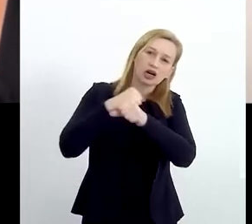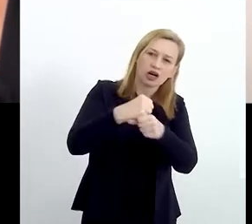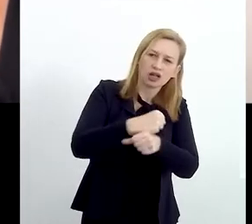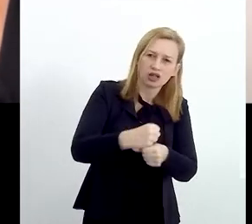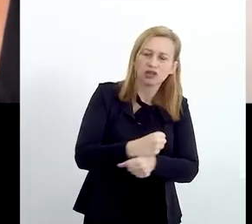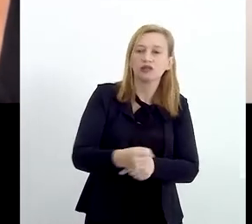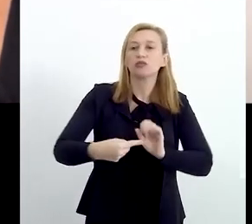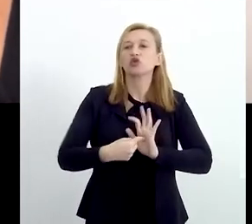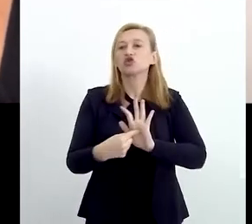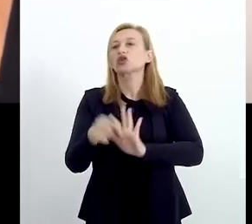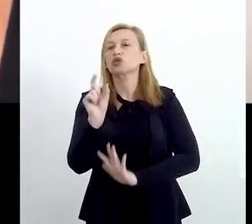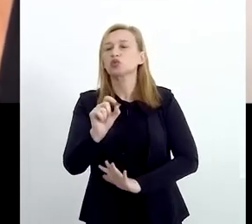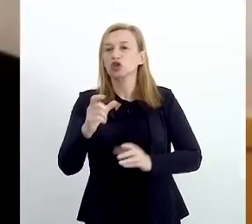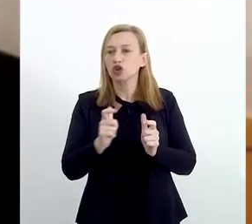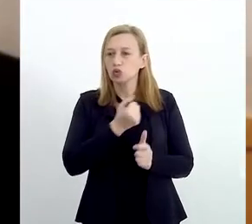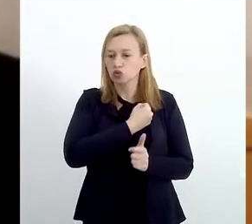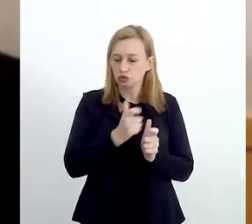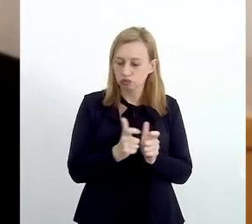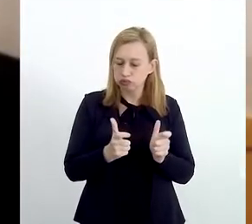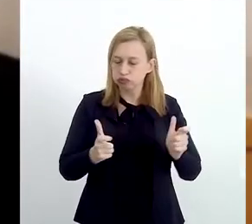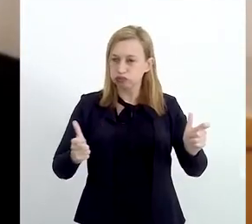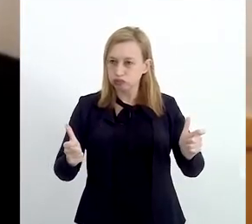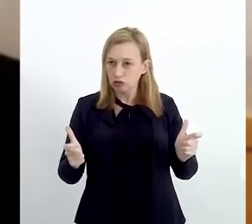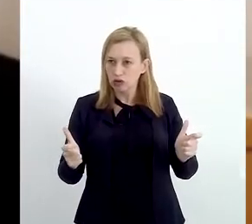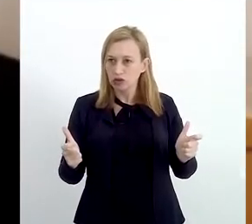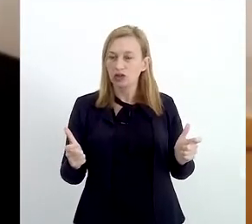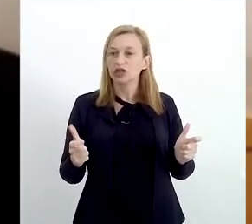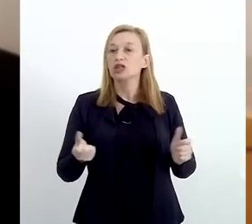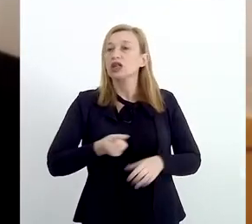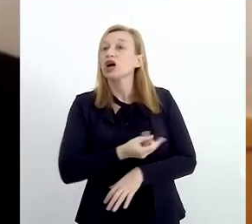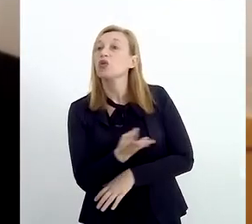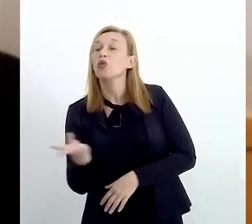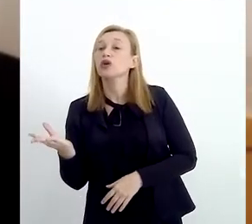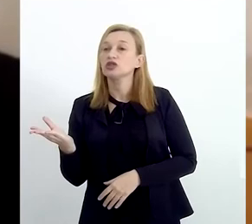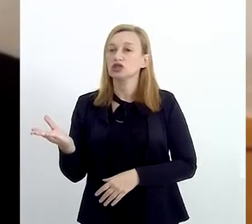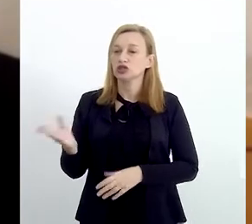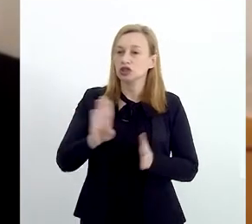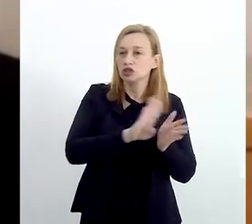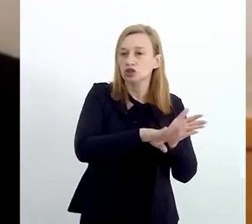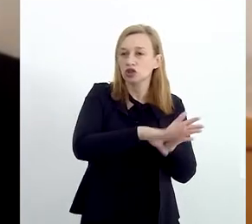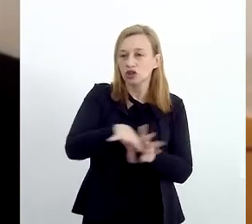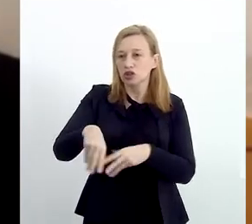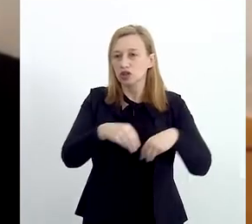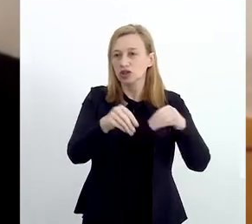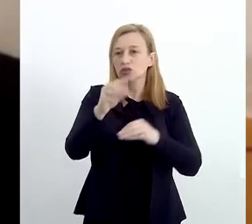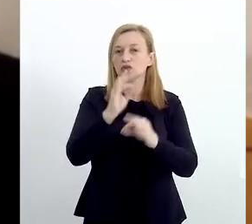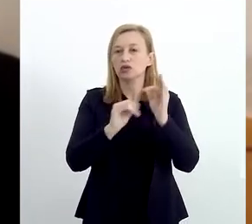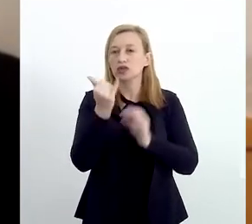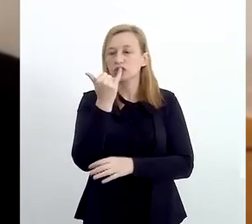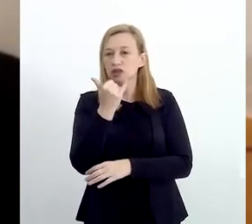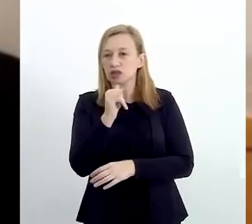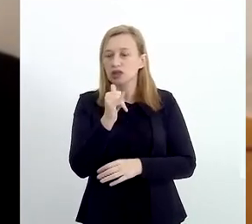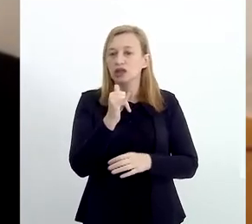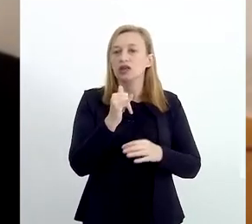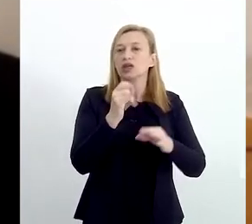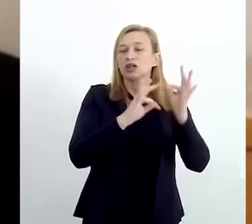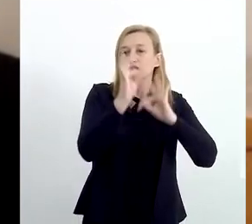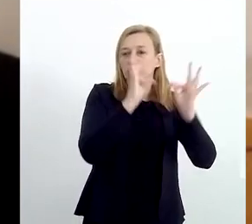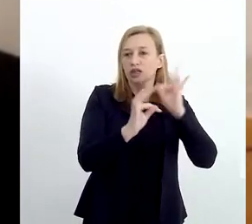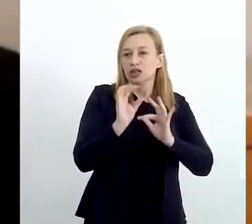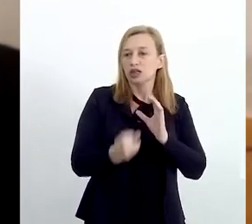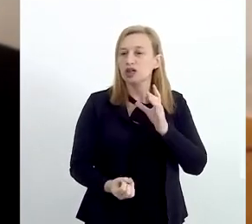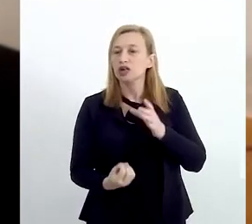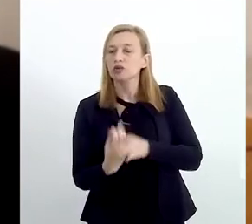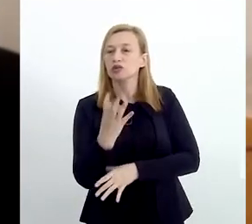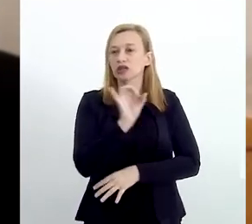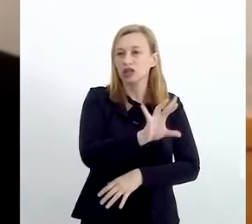há alguns anos, eles vêm mostrando uma crescente evolução na quantidade de resíduos eletrônicos que é produzido por cada pessoa,